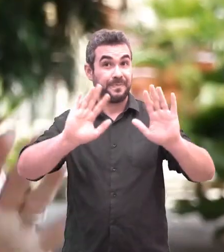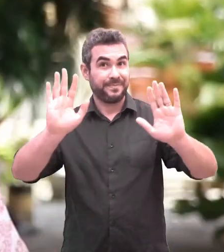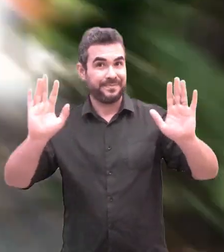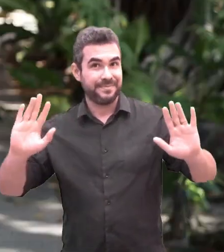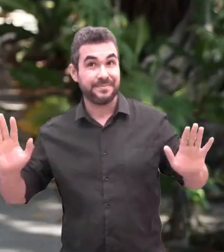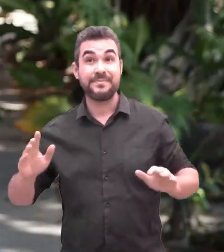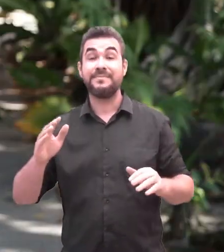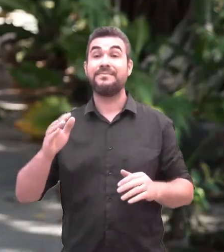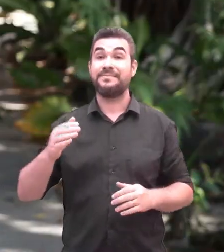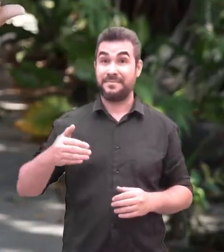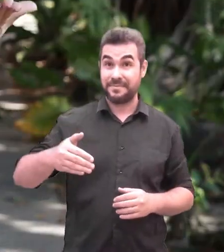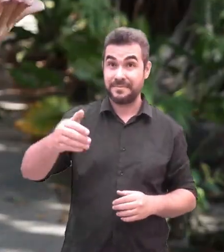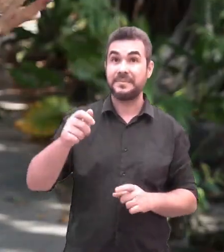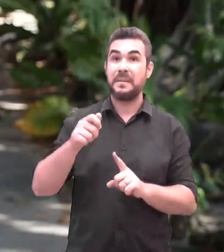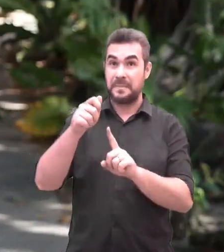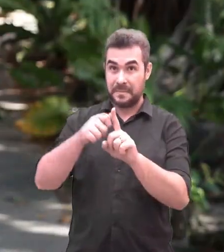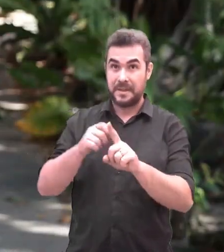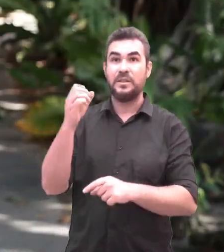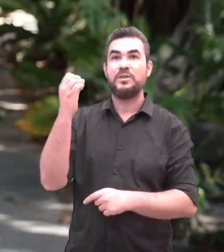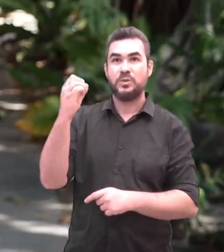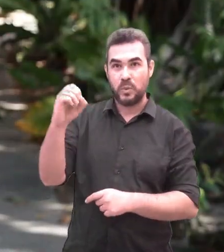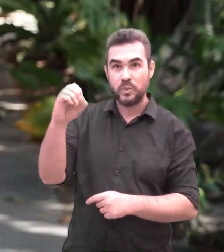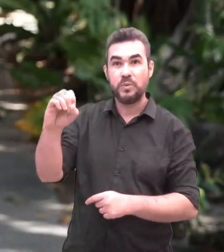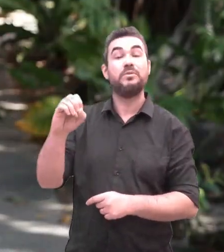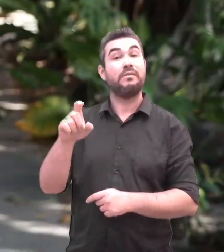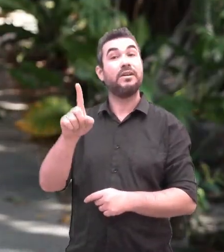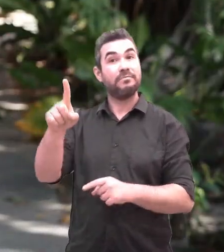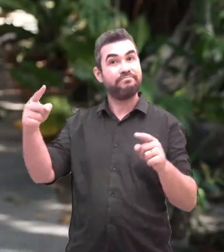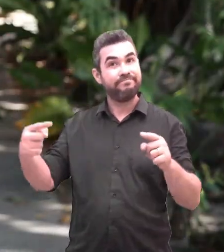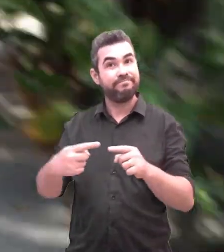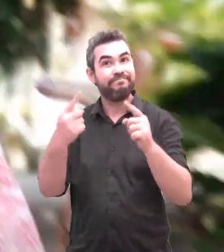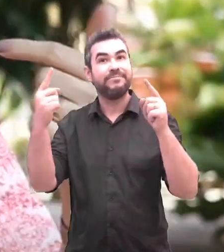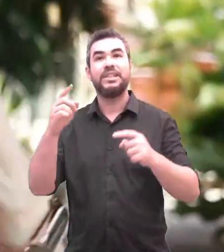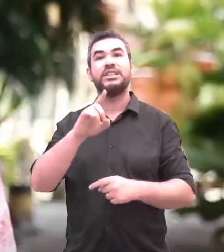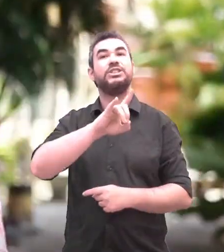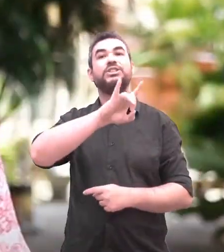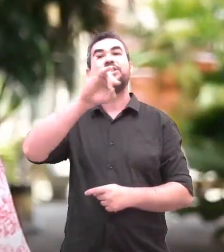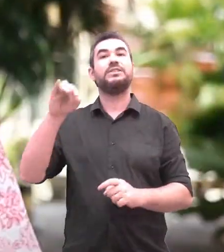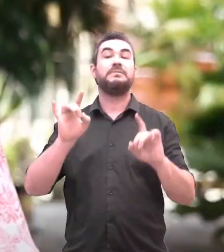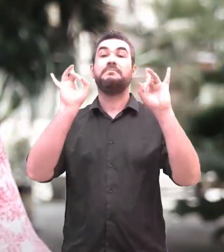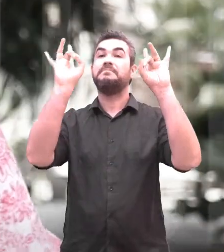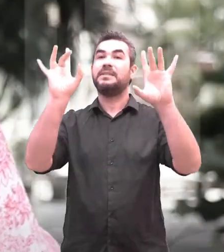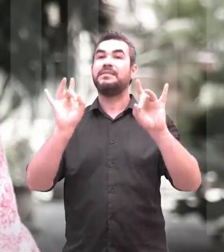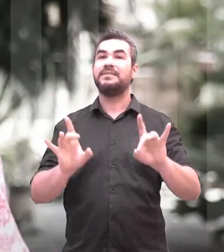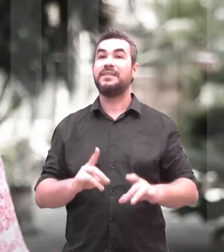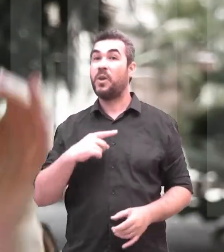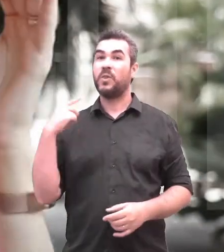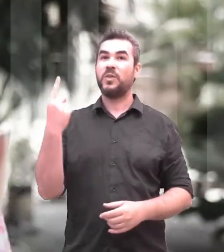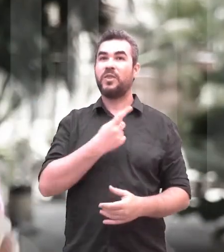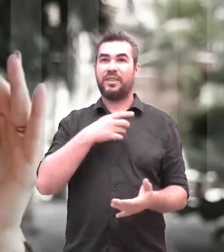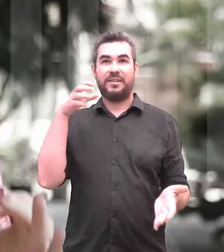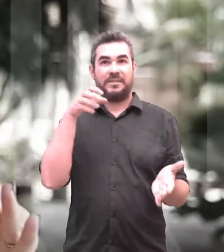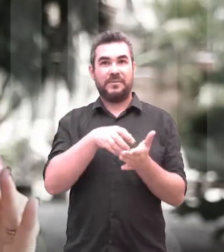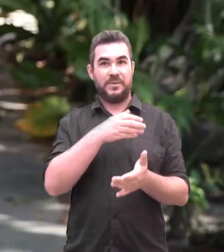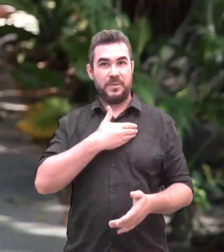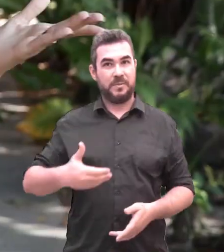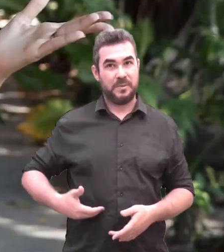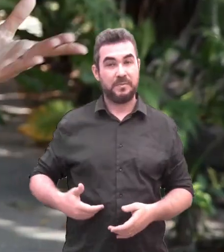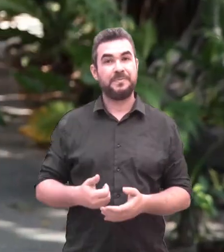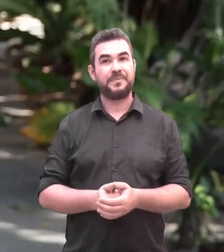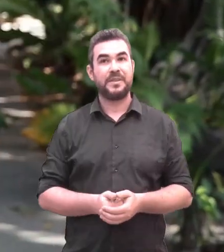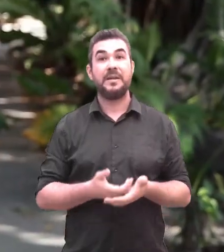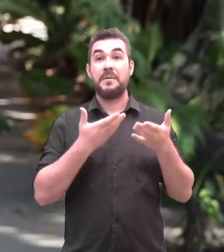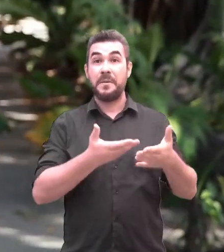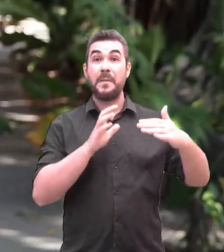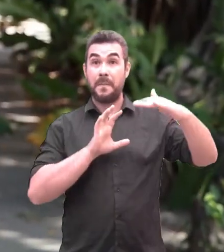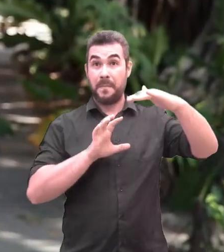Oi, pessoal! O mês de outubro está chegando e, para quem não sabe, nesse mês é comemorado o nosso dia, o Dia do Servidor Público, dia 28. E a